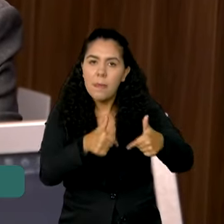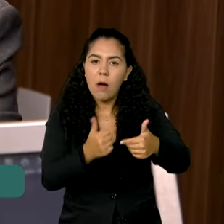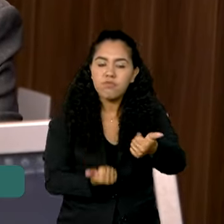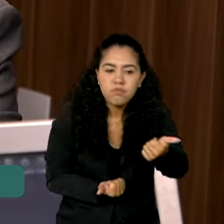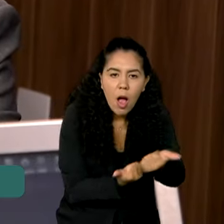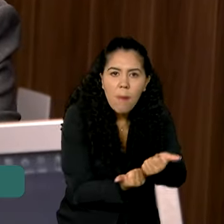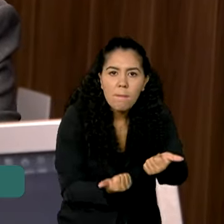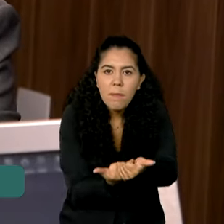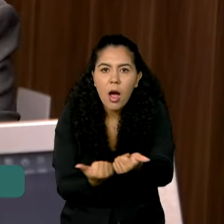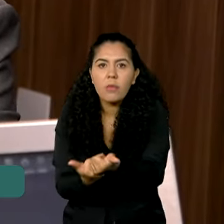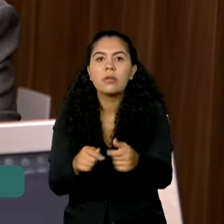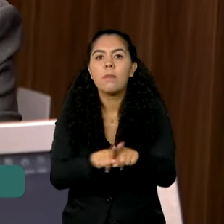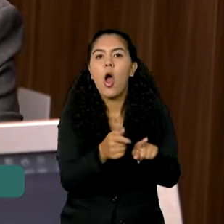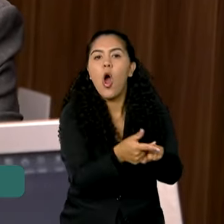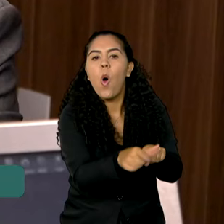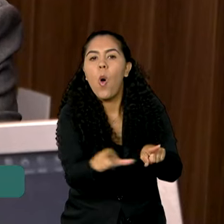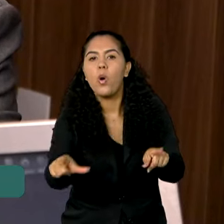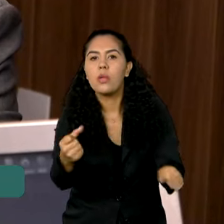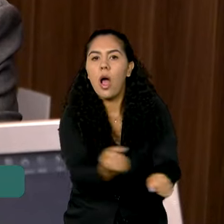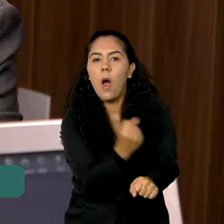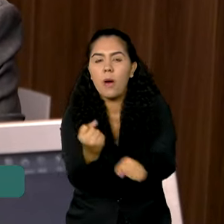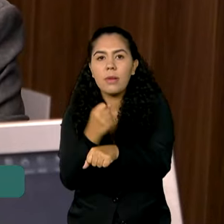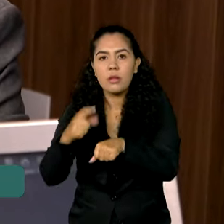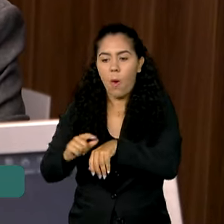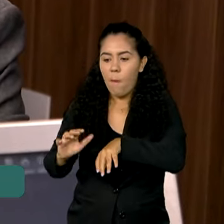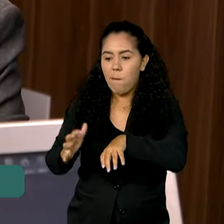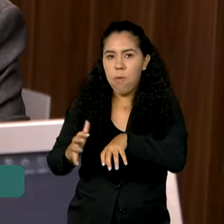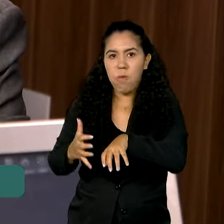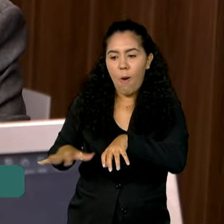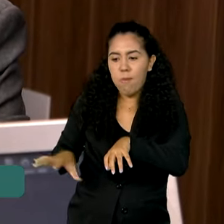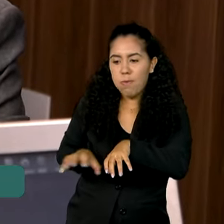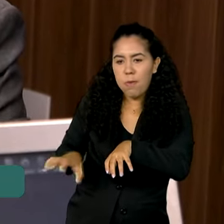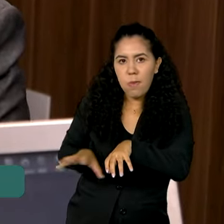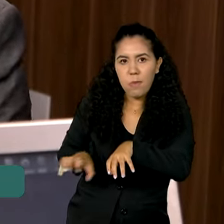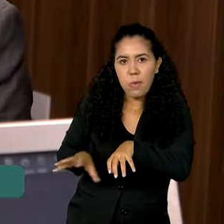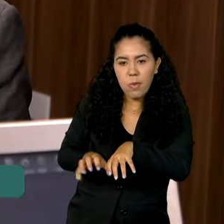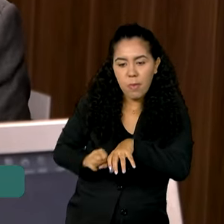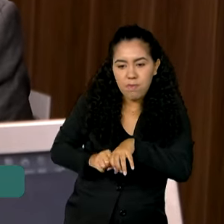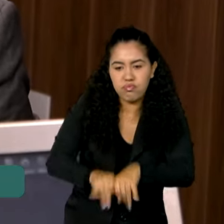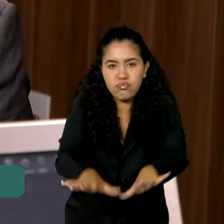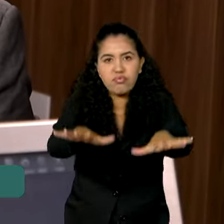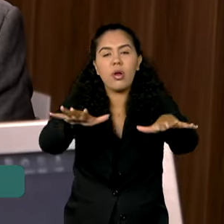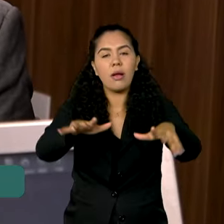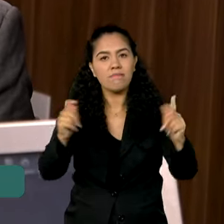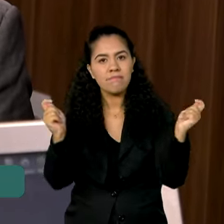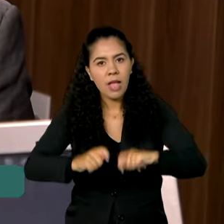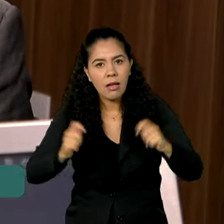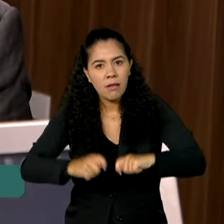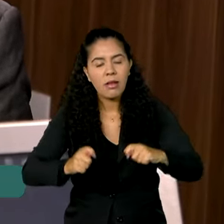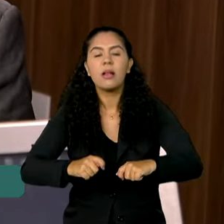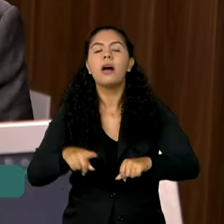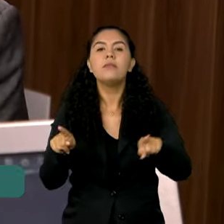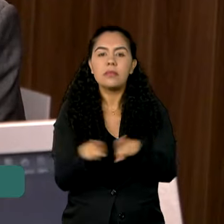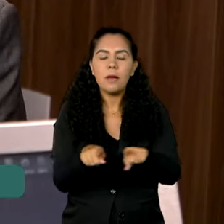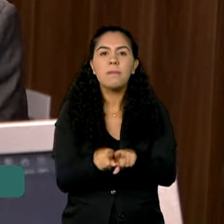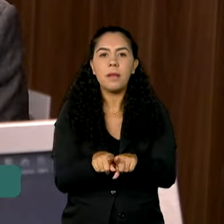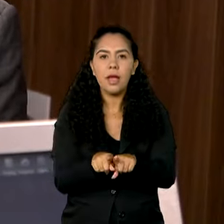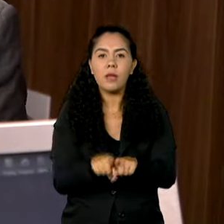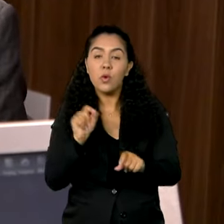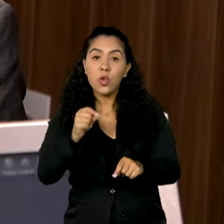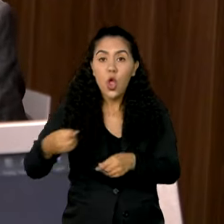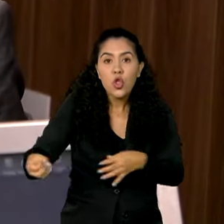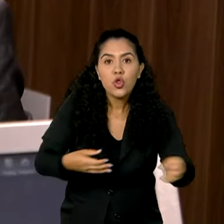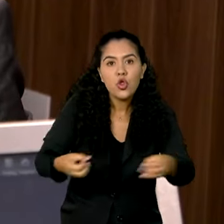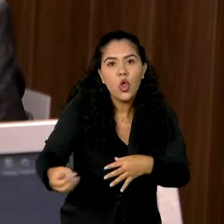apoio às outras obras. Então, o bombeamento vai garantir a funcionalidade do que a gente já tem hoje, mas também os